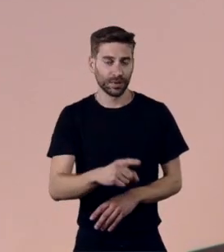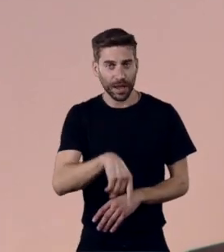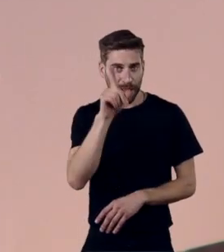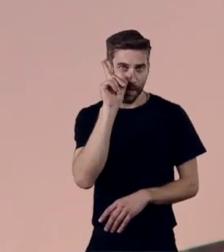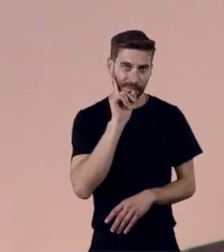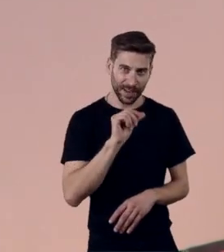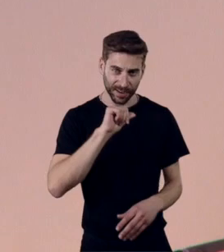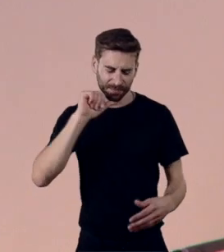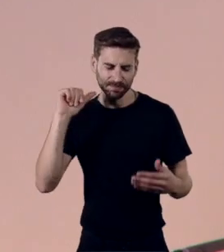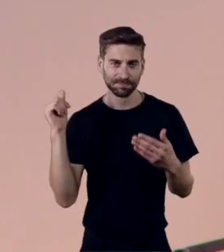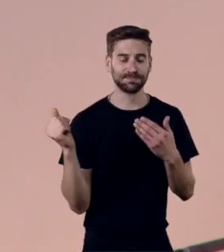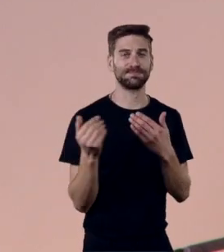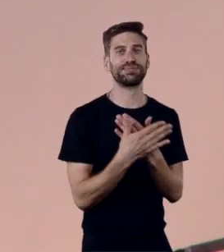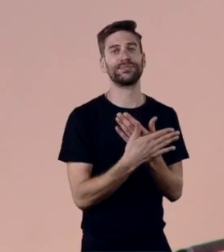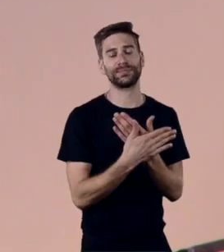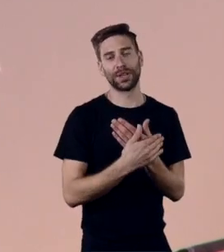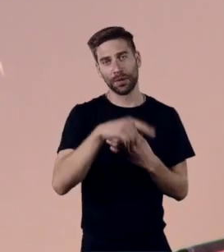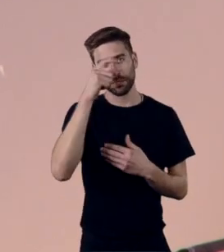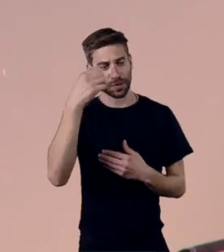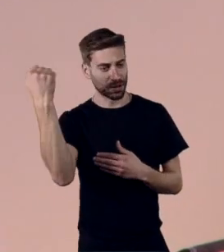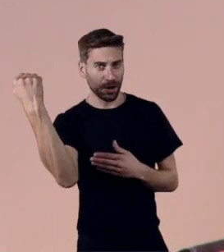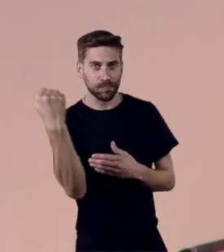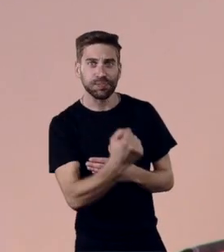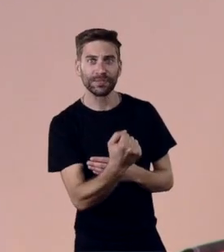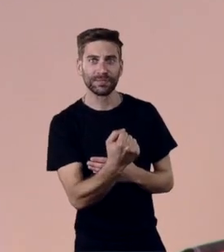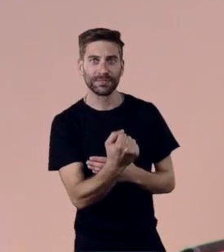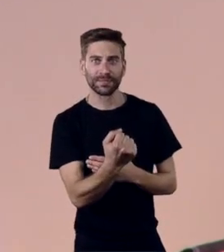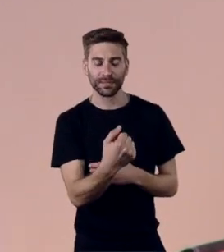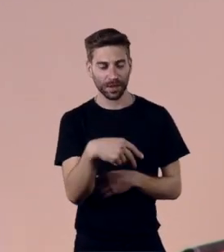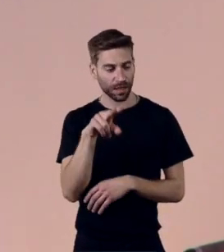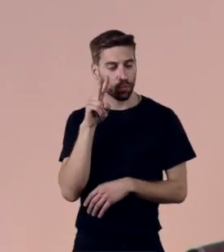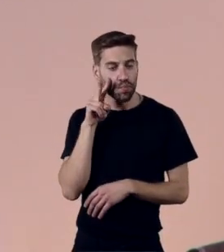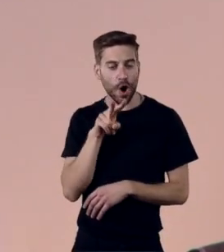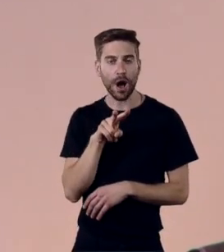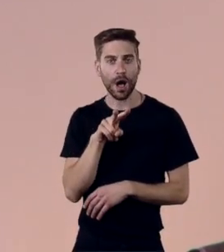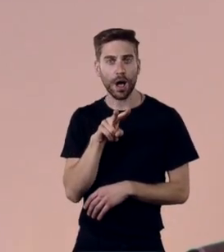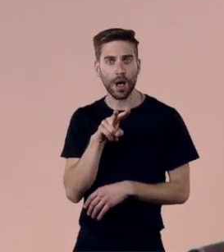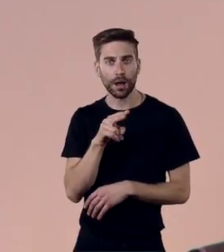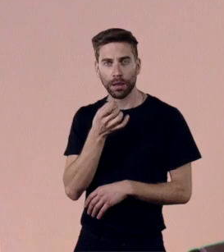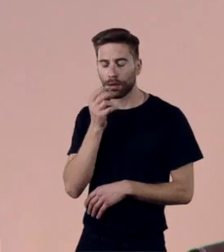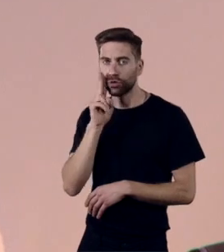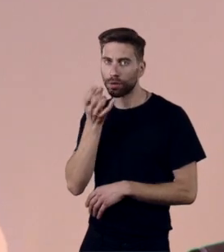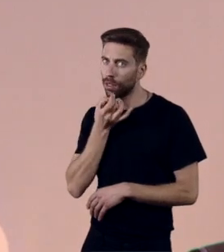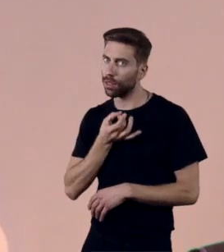morrer, Caterina Não perdoa quem